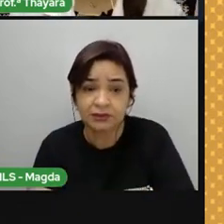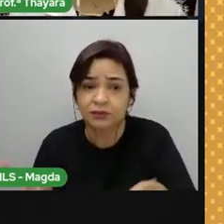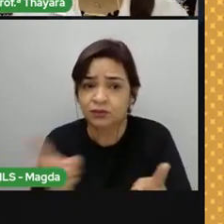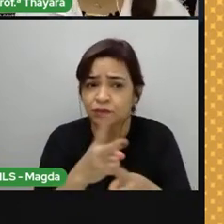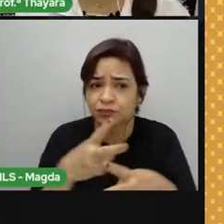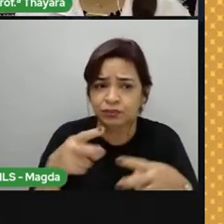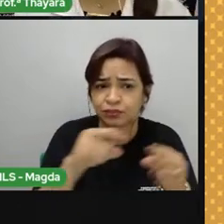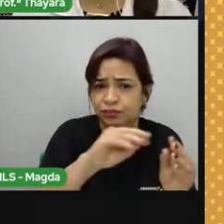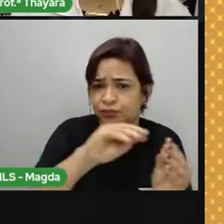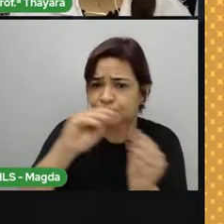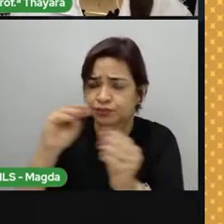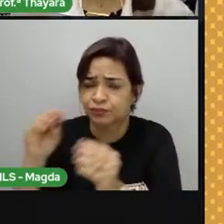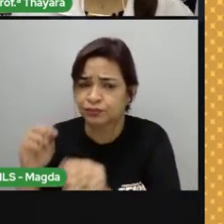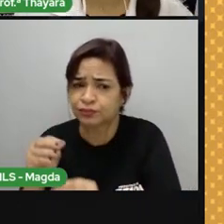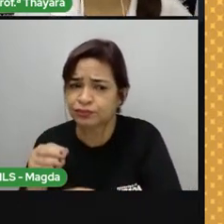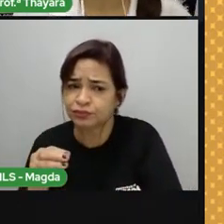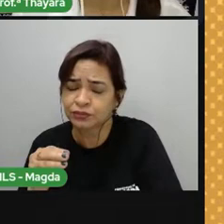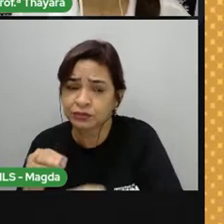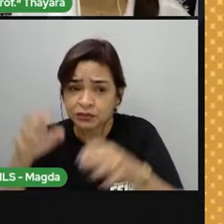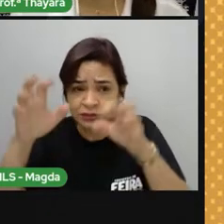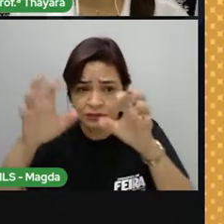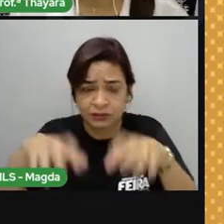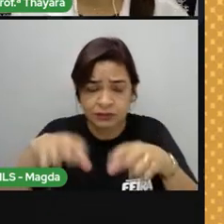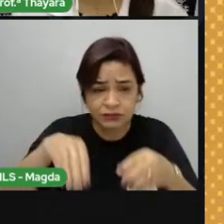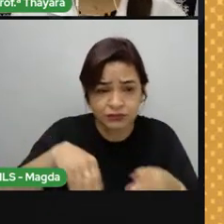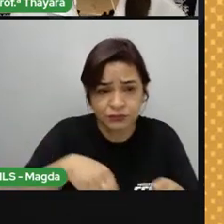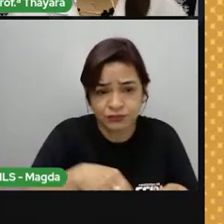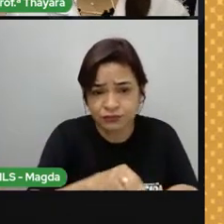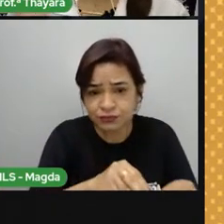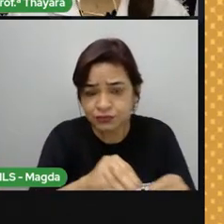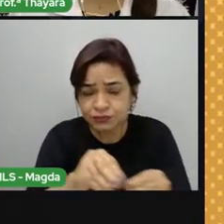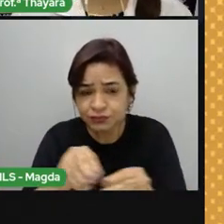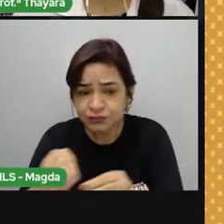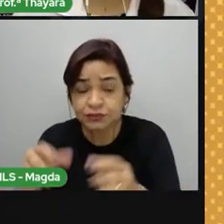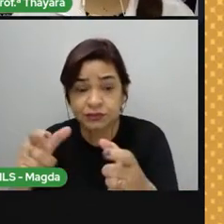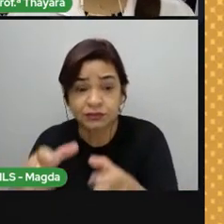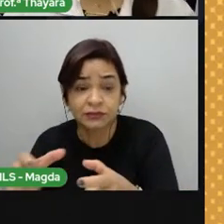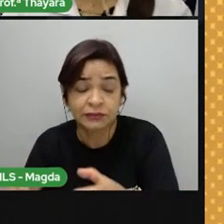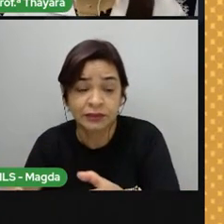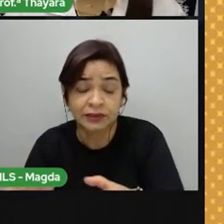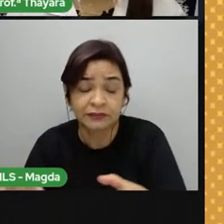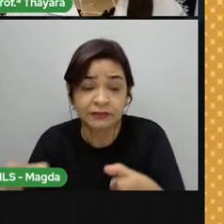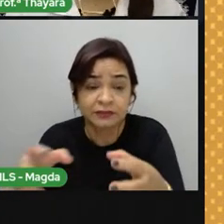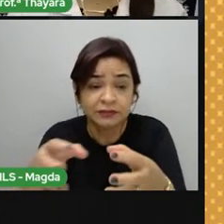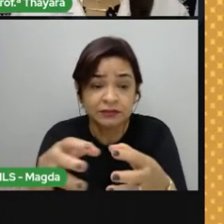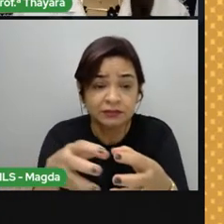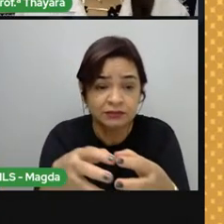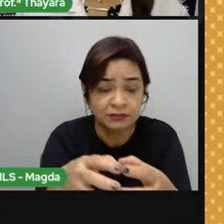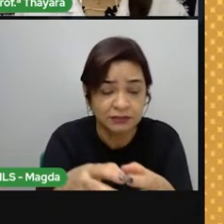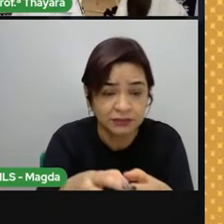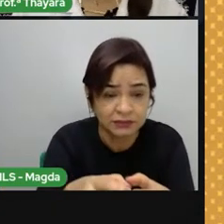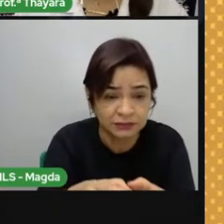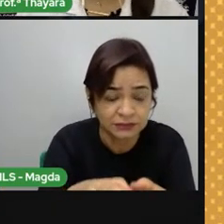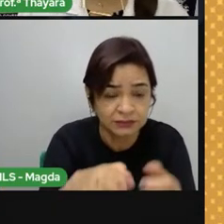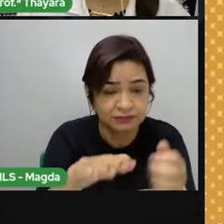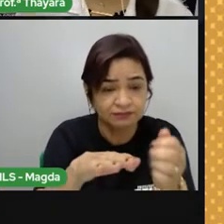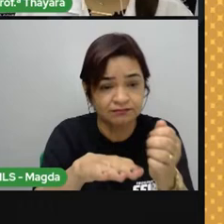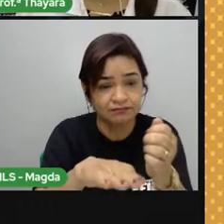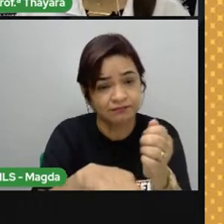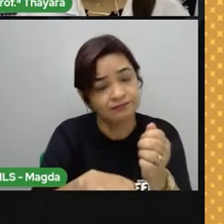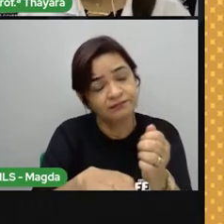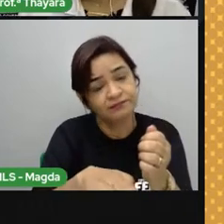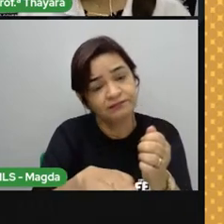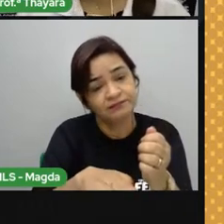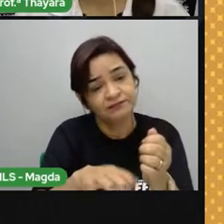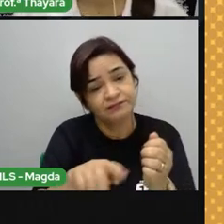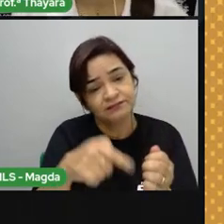pela água da chuva ou por algum outro fenômeno. E eles vão se depositar no lugar mais baixo em relação às